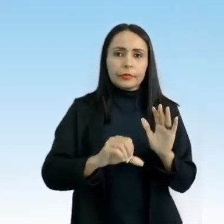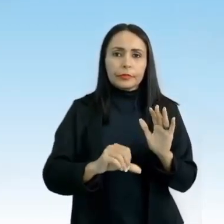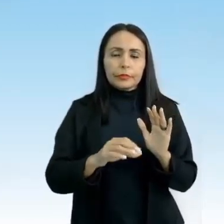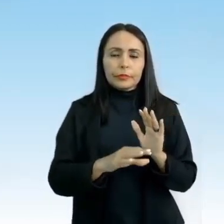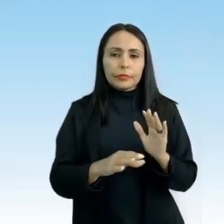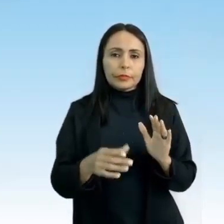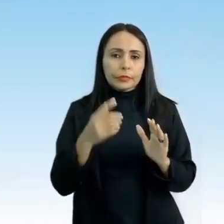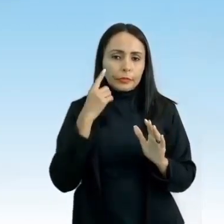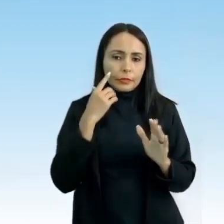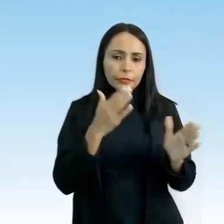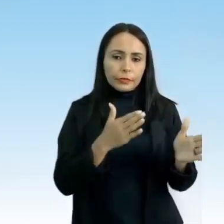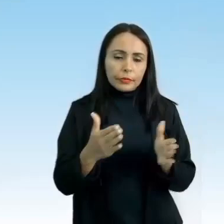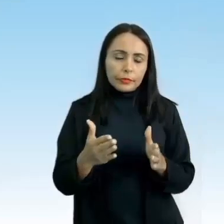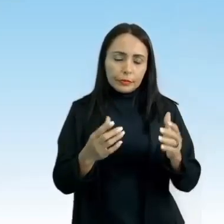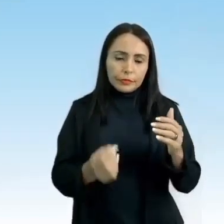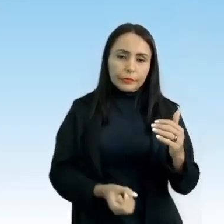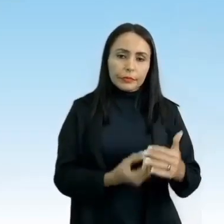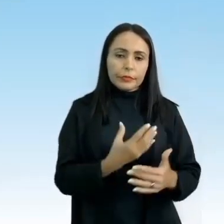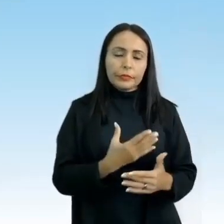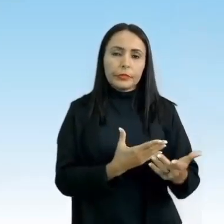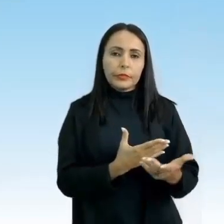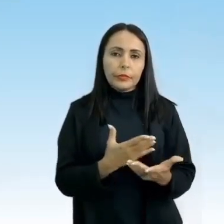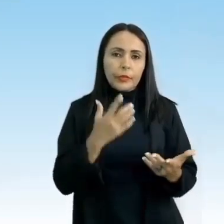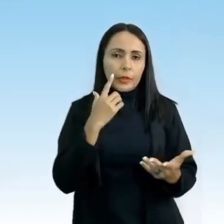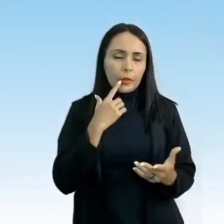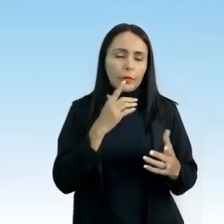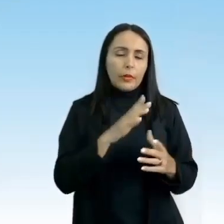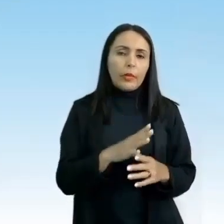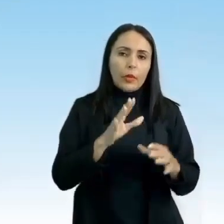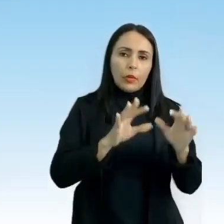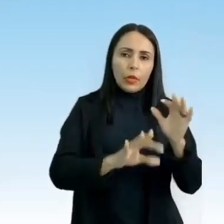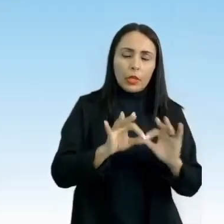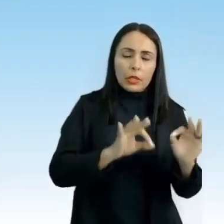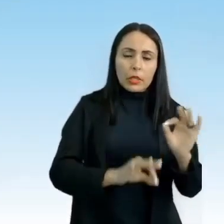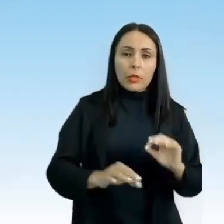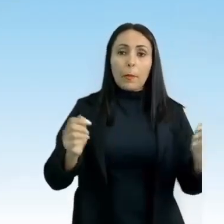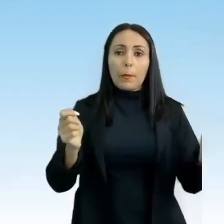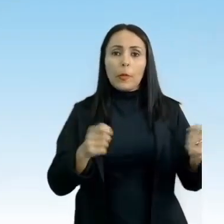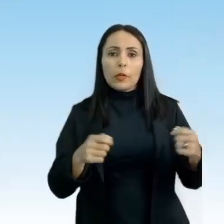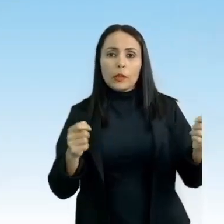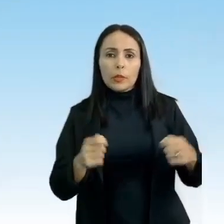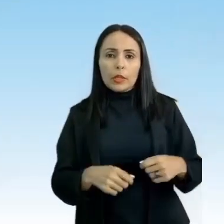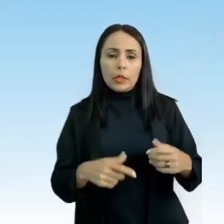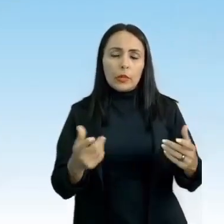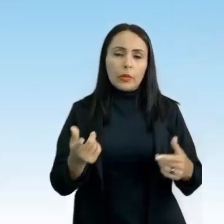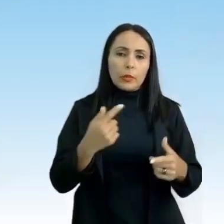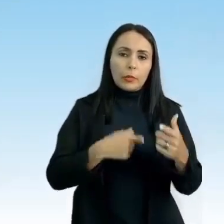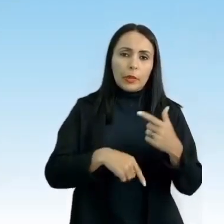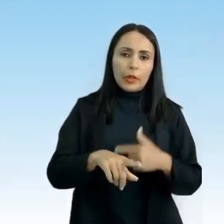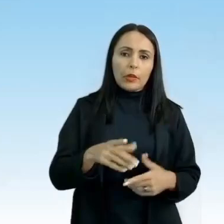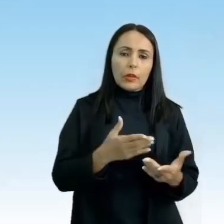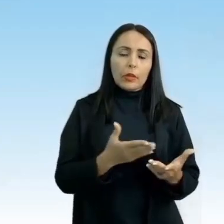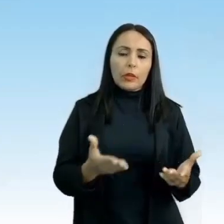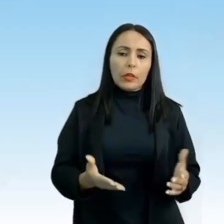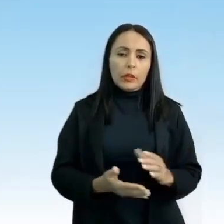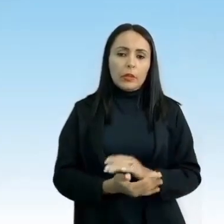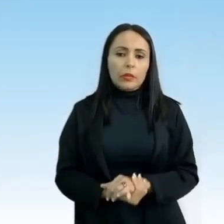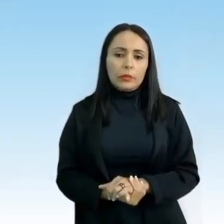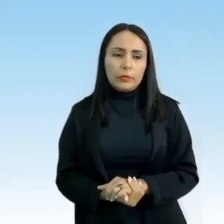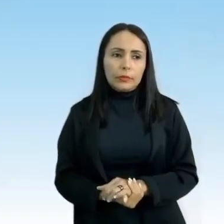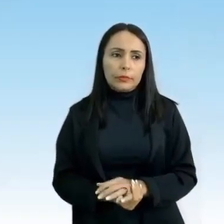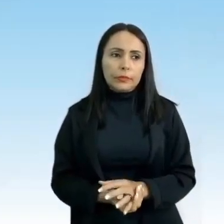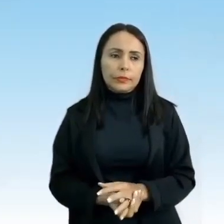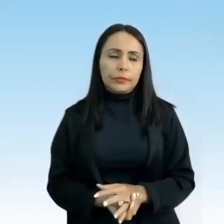que o ciclismo surgiu. Época em que o aperfeiçoamento do veículo possibilitou o alcance de maiores velocidades.